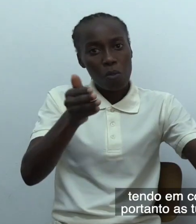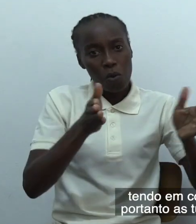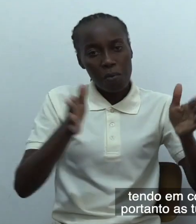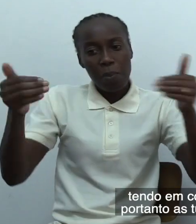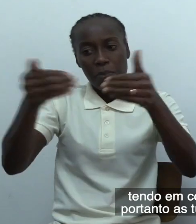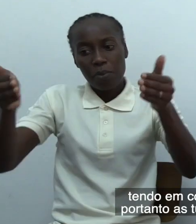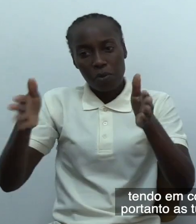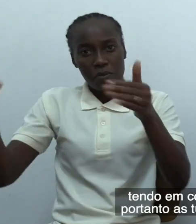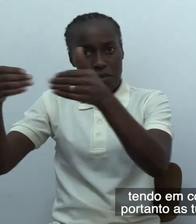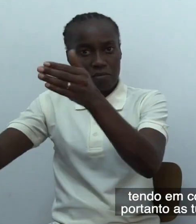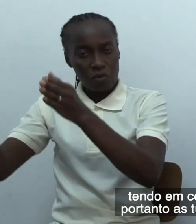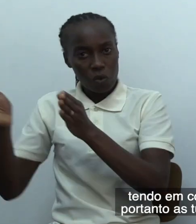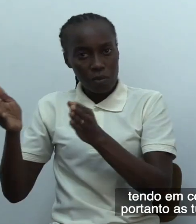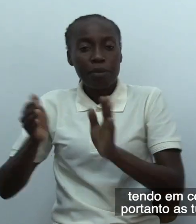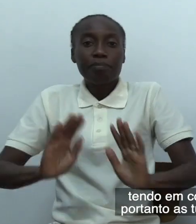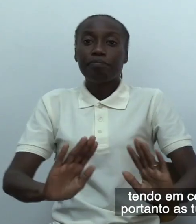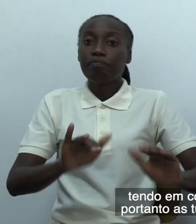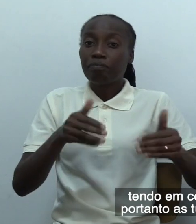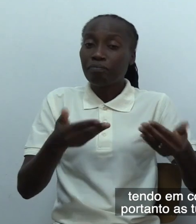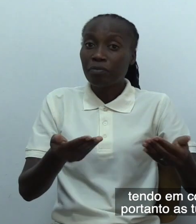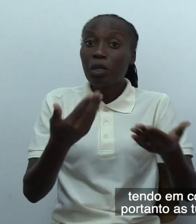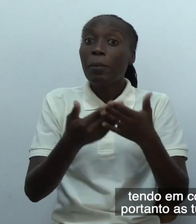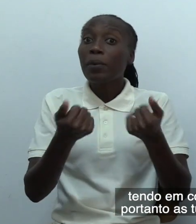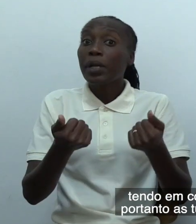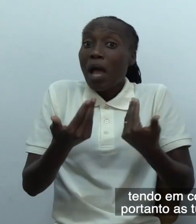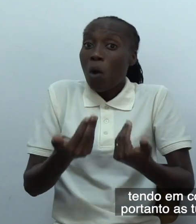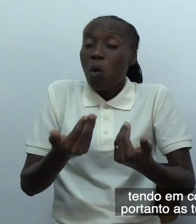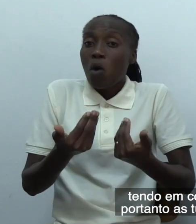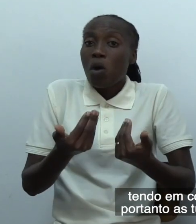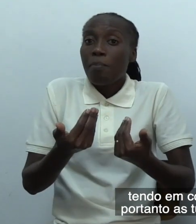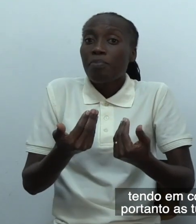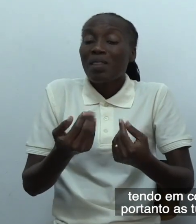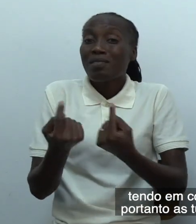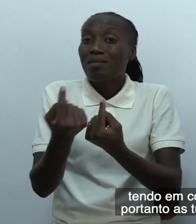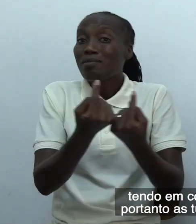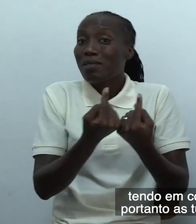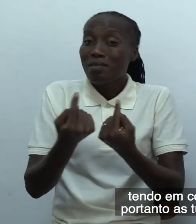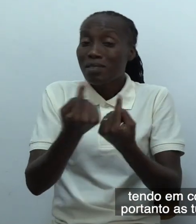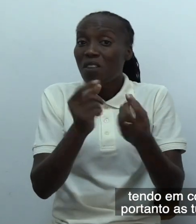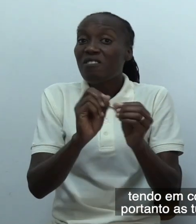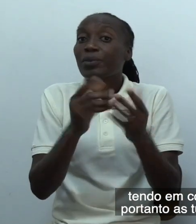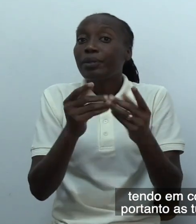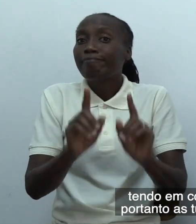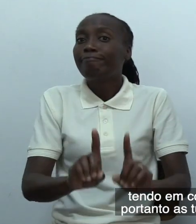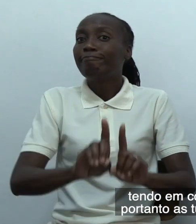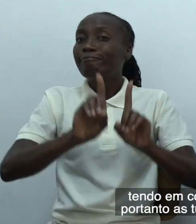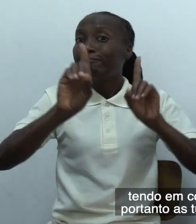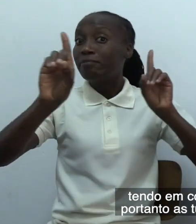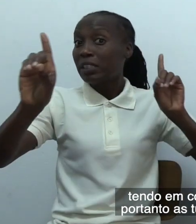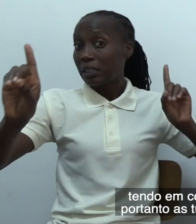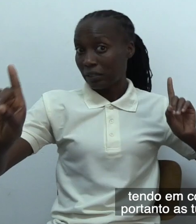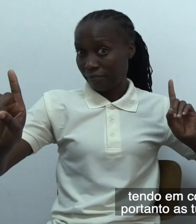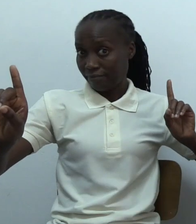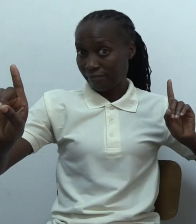tendo em conta o descessamento social. As turmas terão um novo